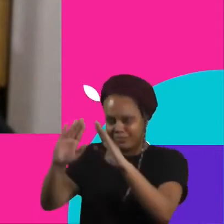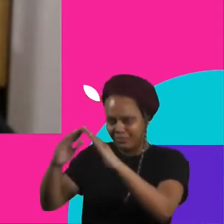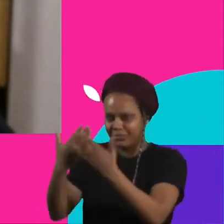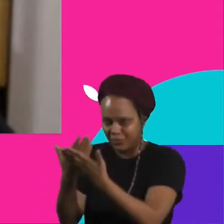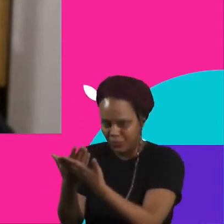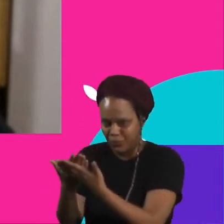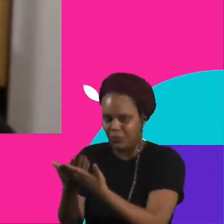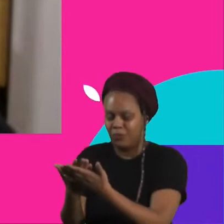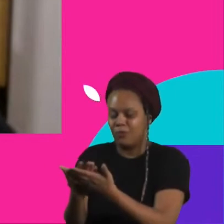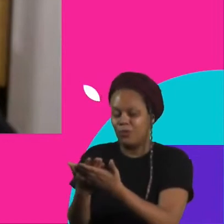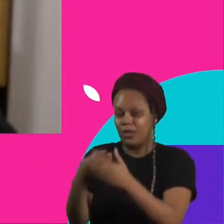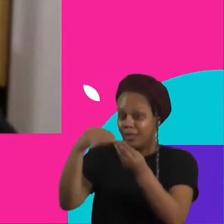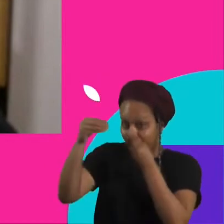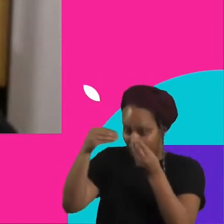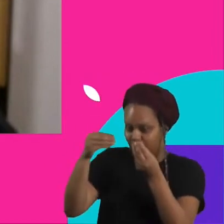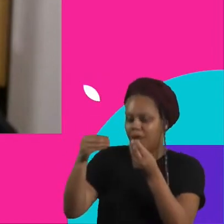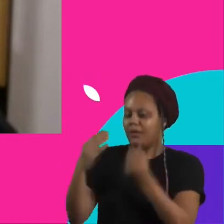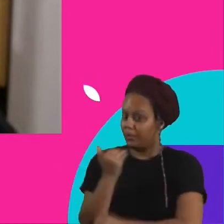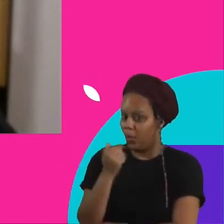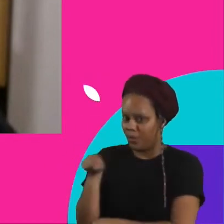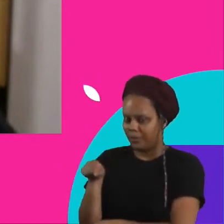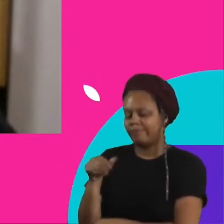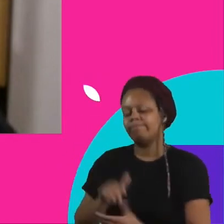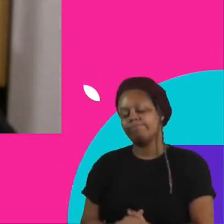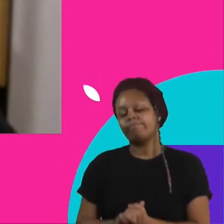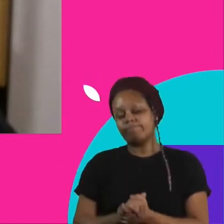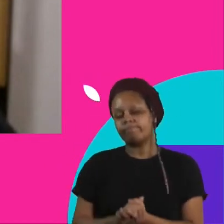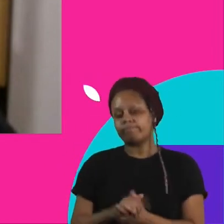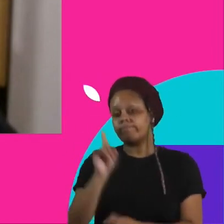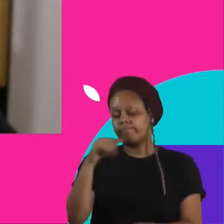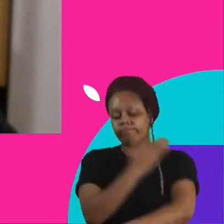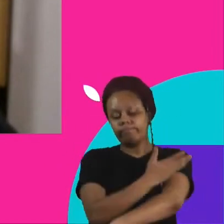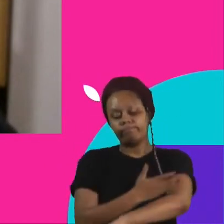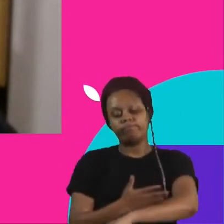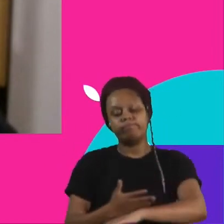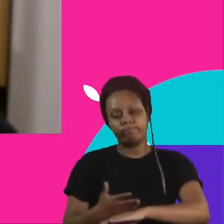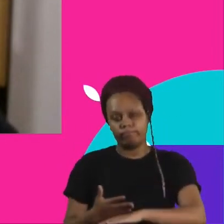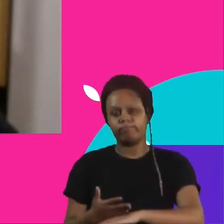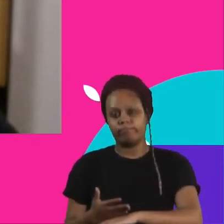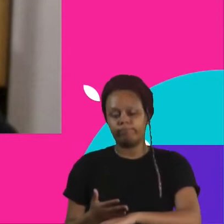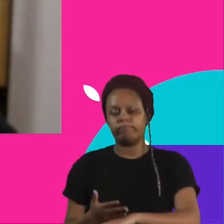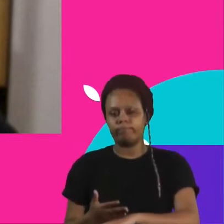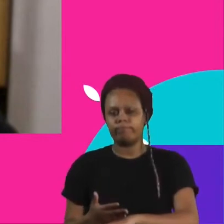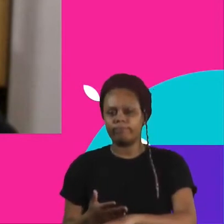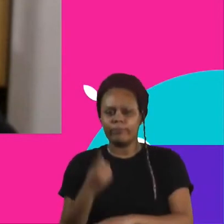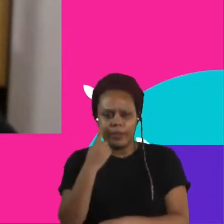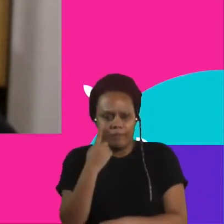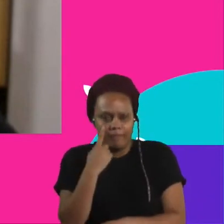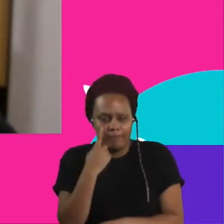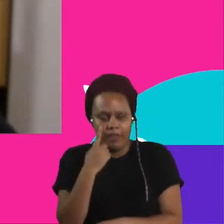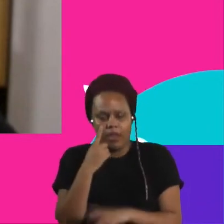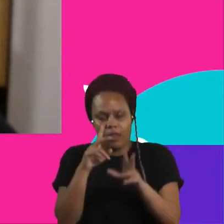alimentação escolar. É muito comum a gente, quando faz processos de maratona hacker, né?